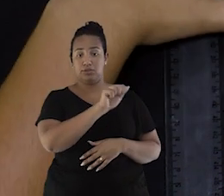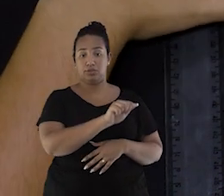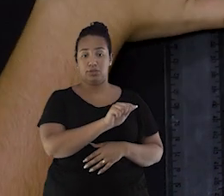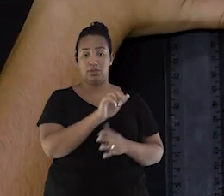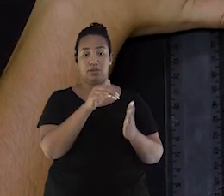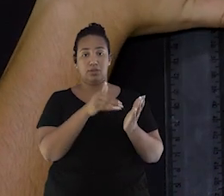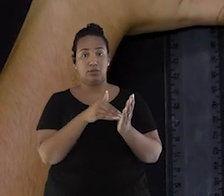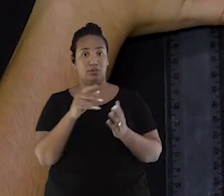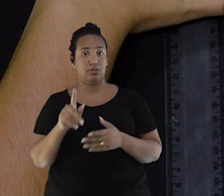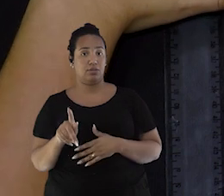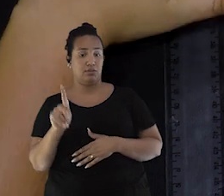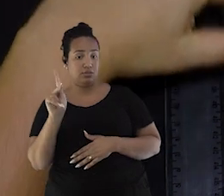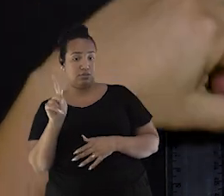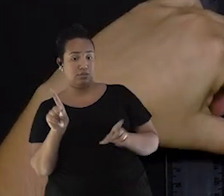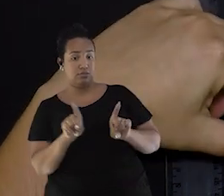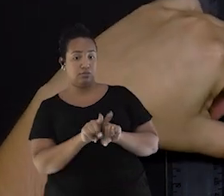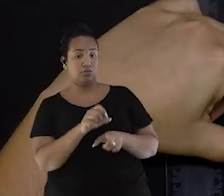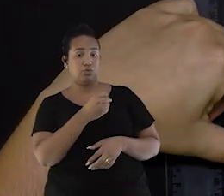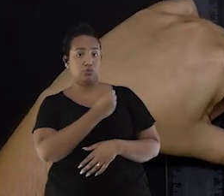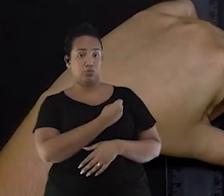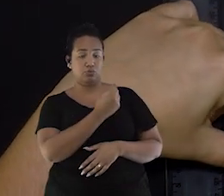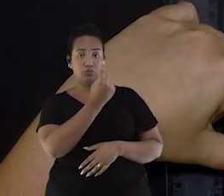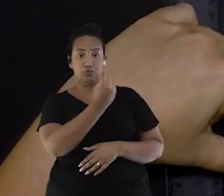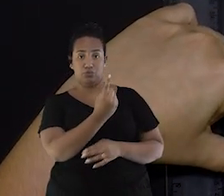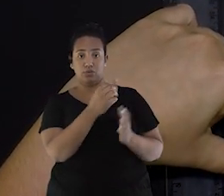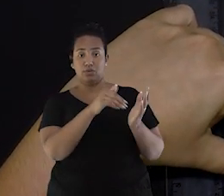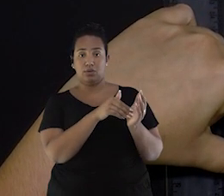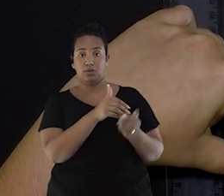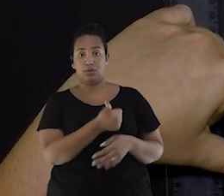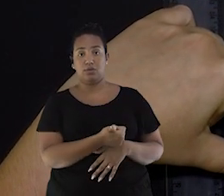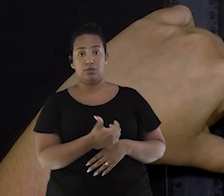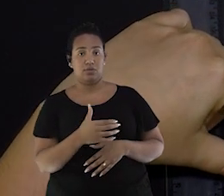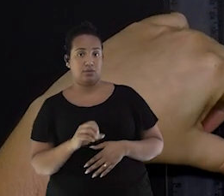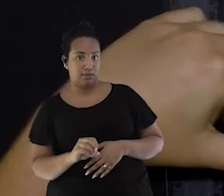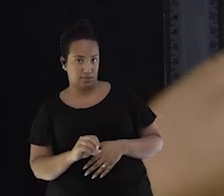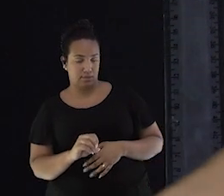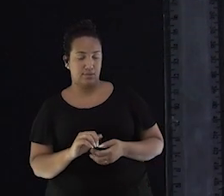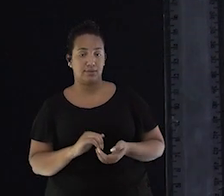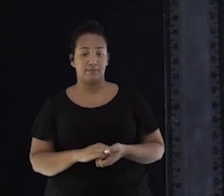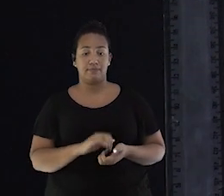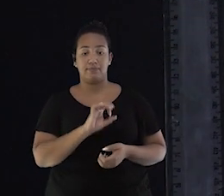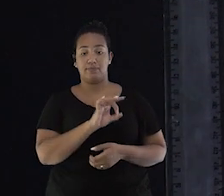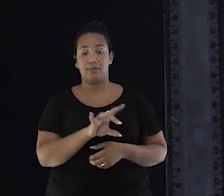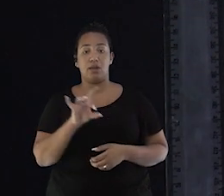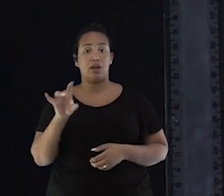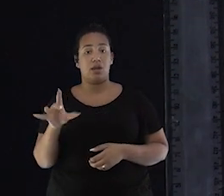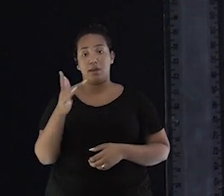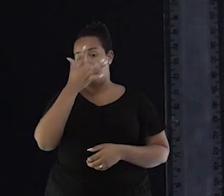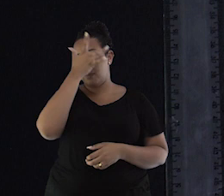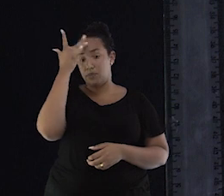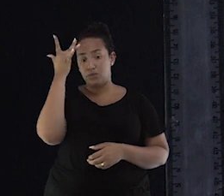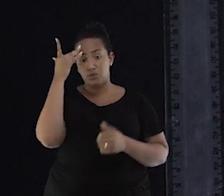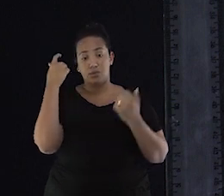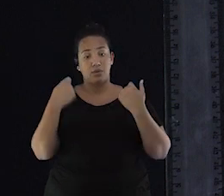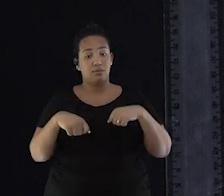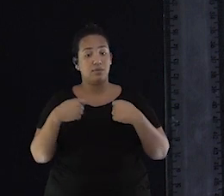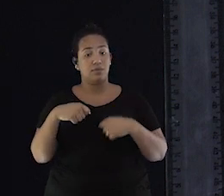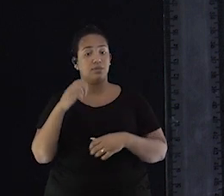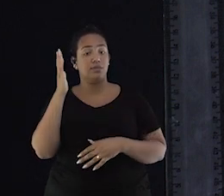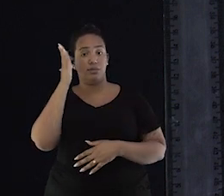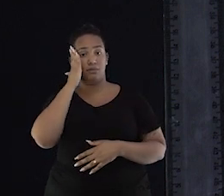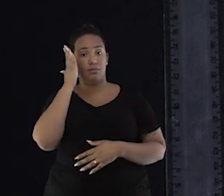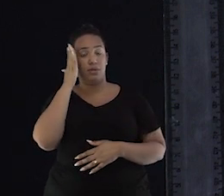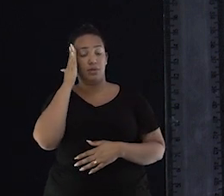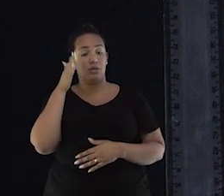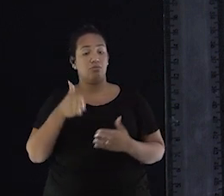K e os números de 1 até 10, cada jogador precisa definir onde cada navio vai